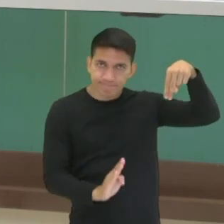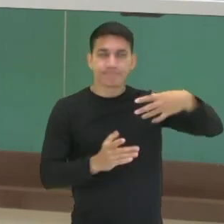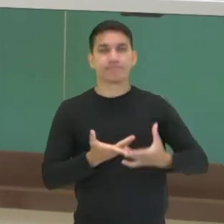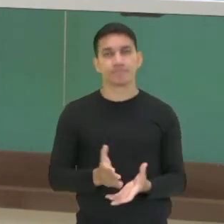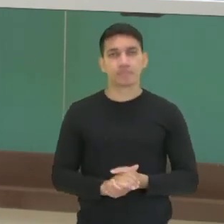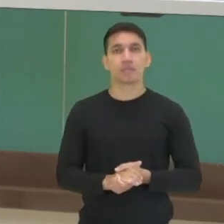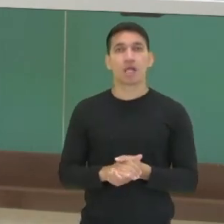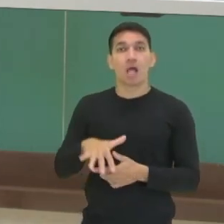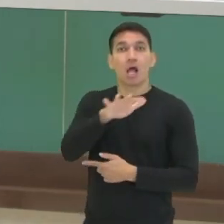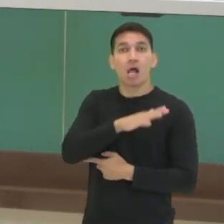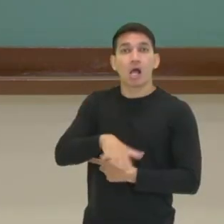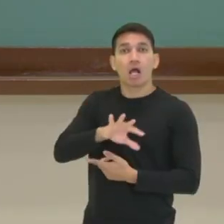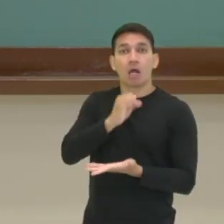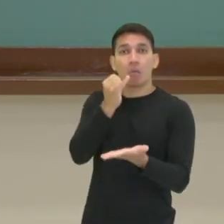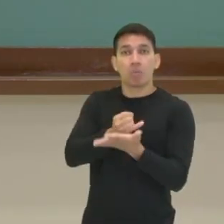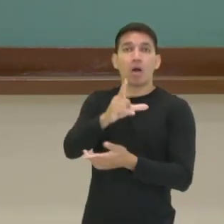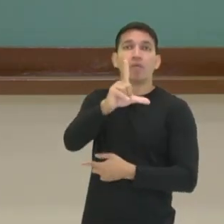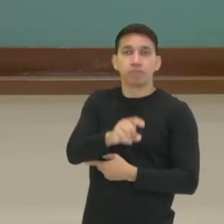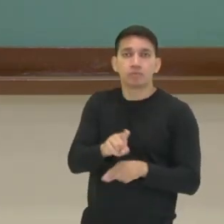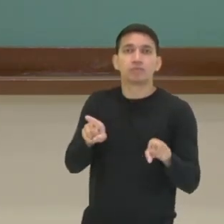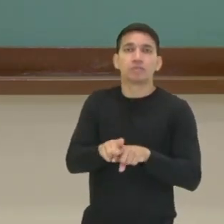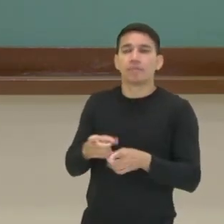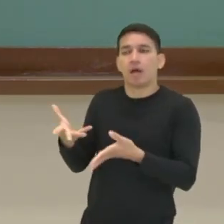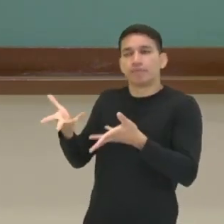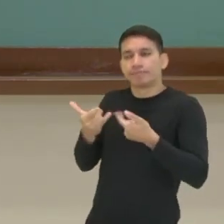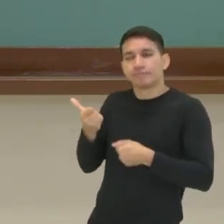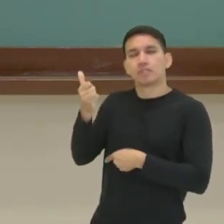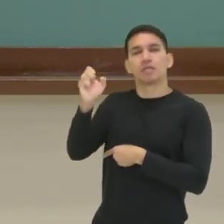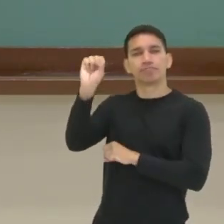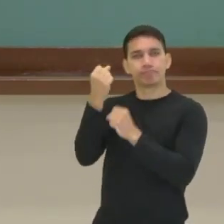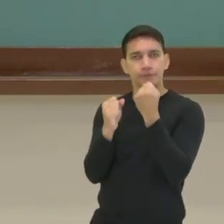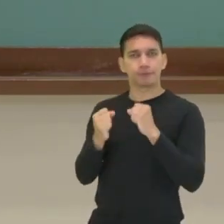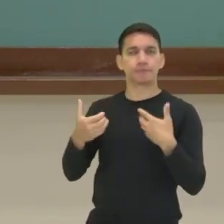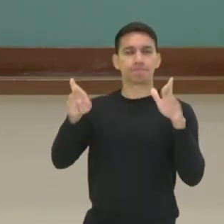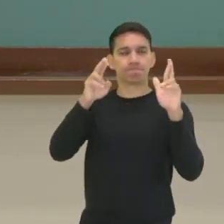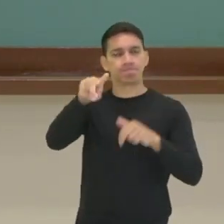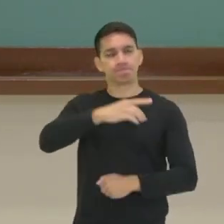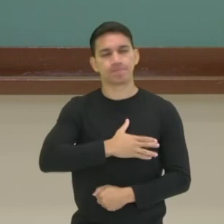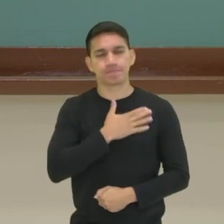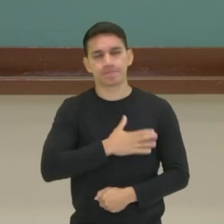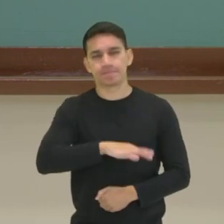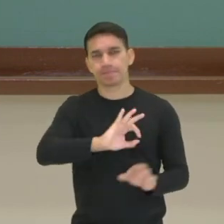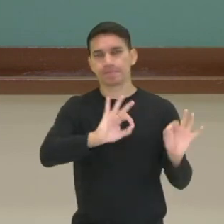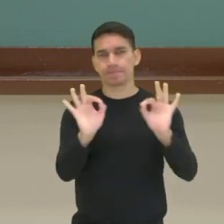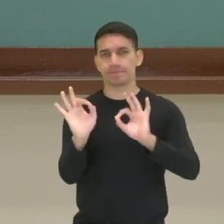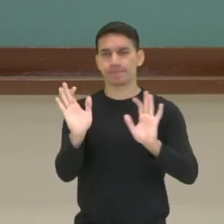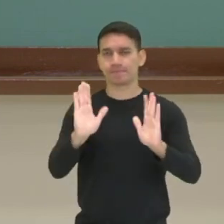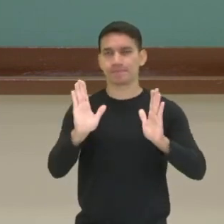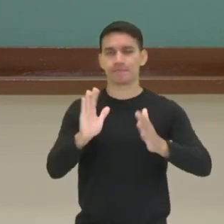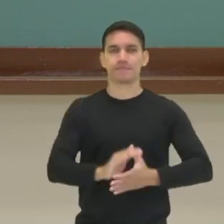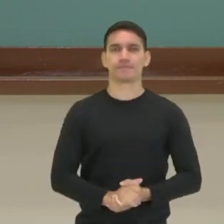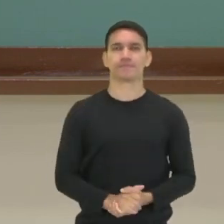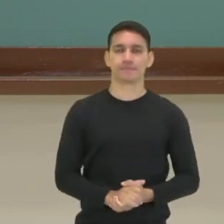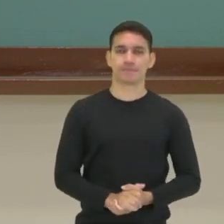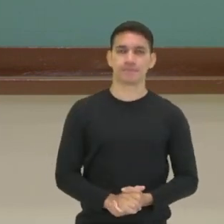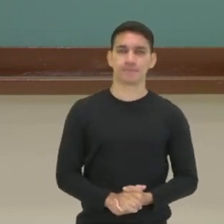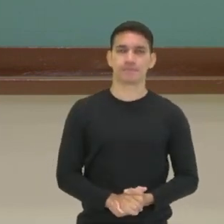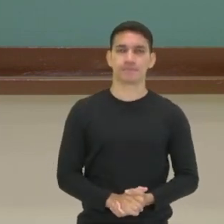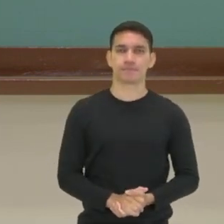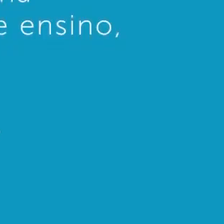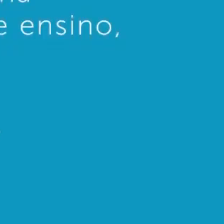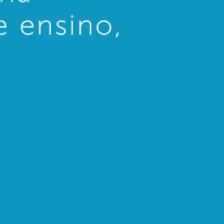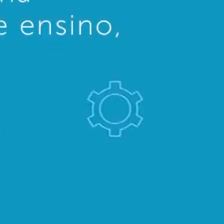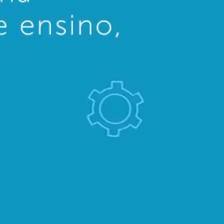Então, uma zona de isenção de impostos e atraiu muitas indústrias aí, ok? Espero que vocês tenham gostado desse vídeo. Até então, nosso próximo